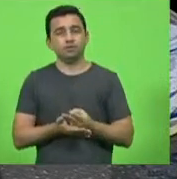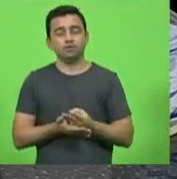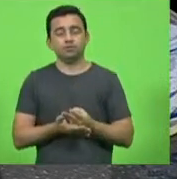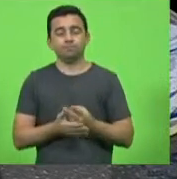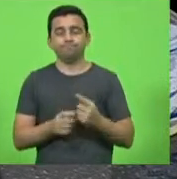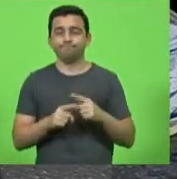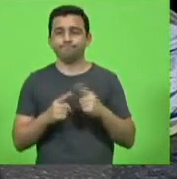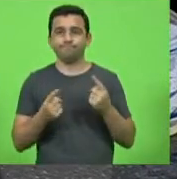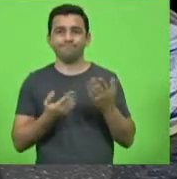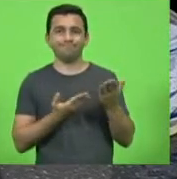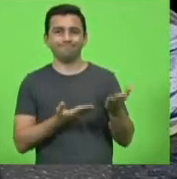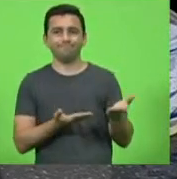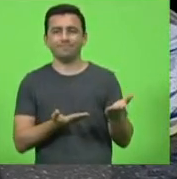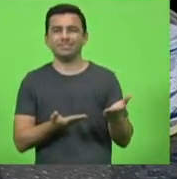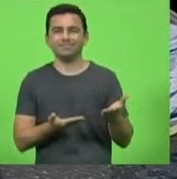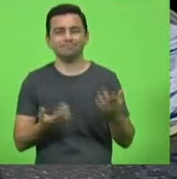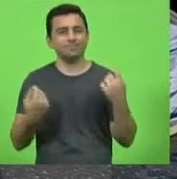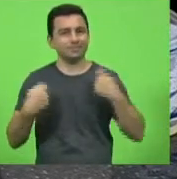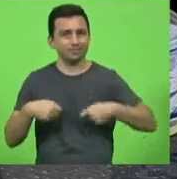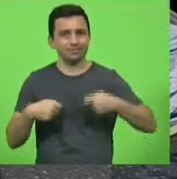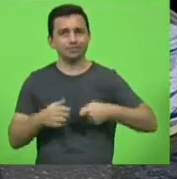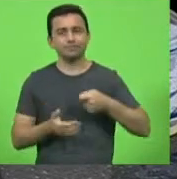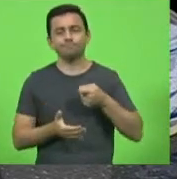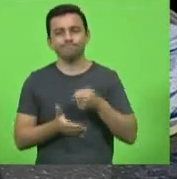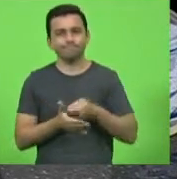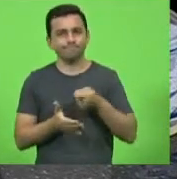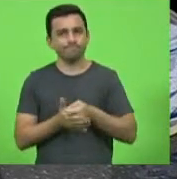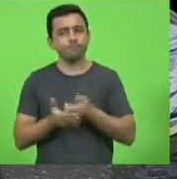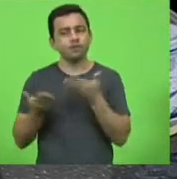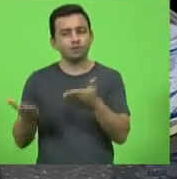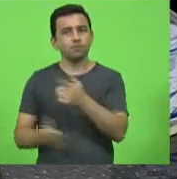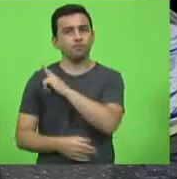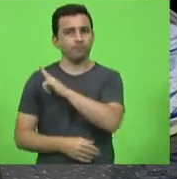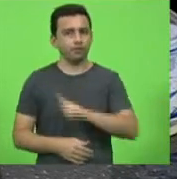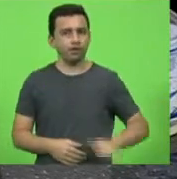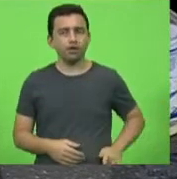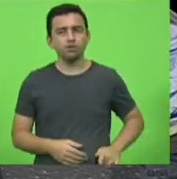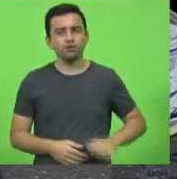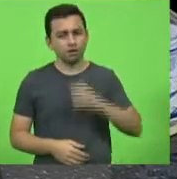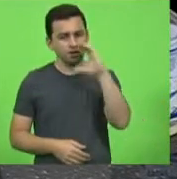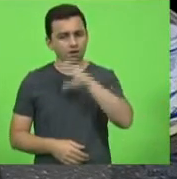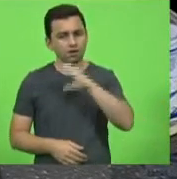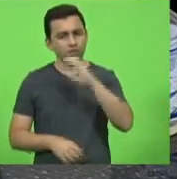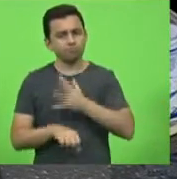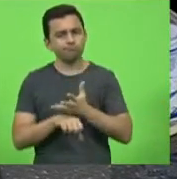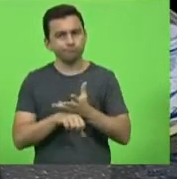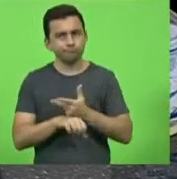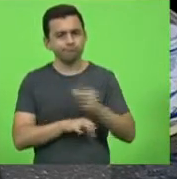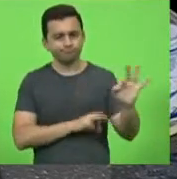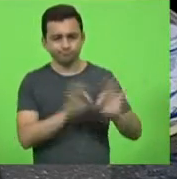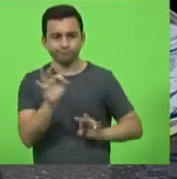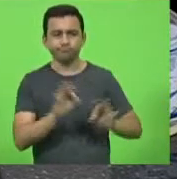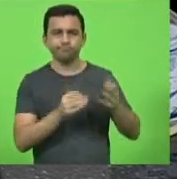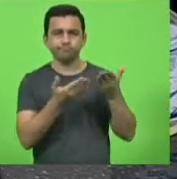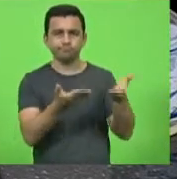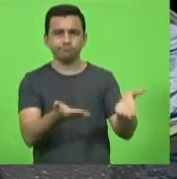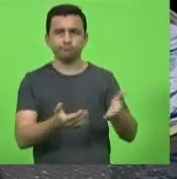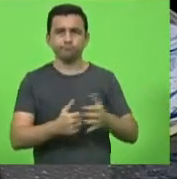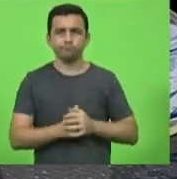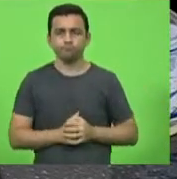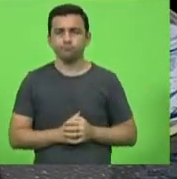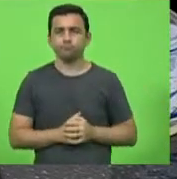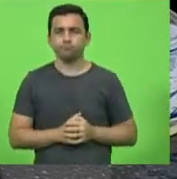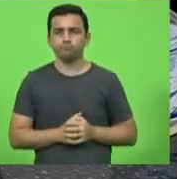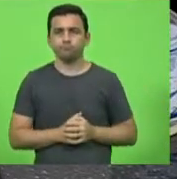exige por parte do governo providências que espero